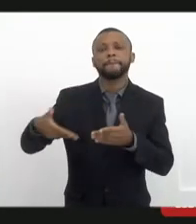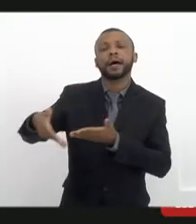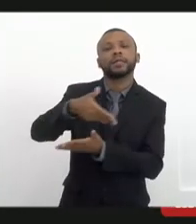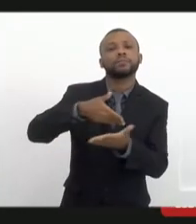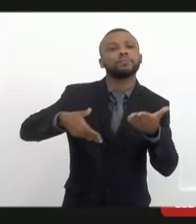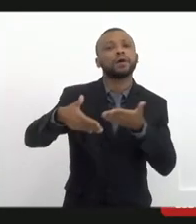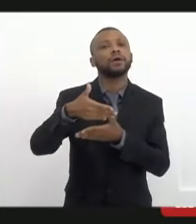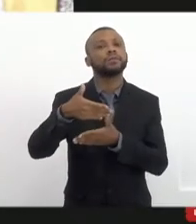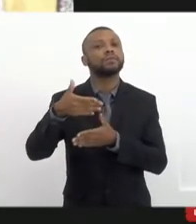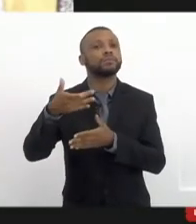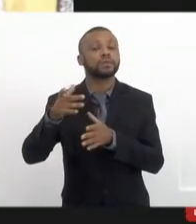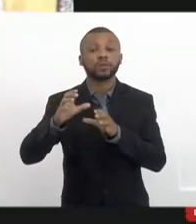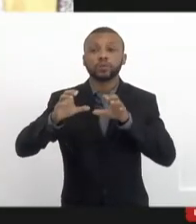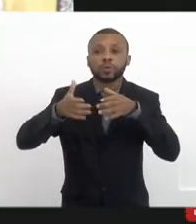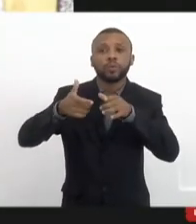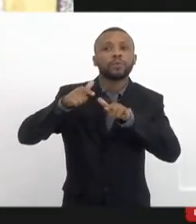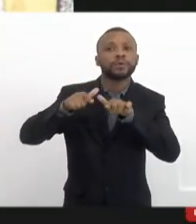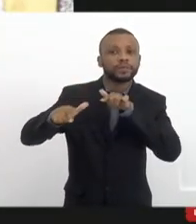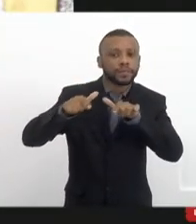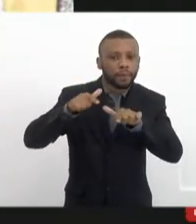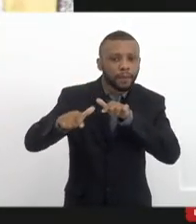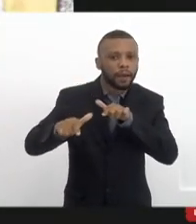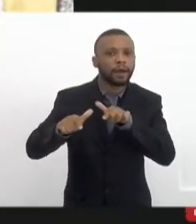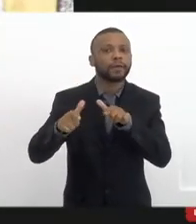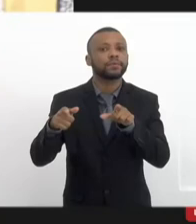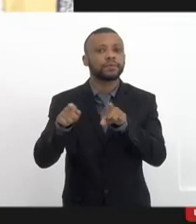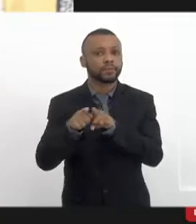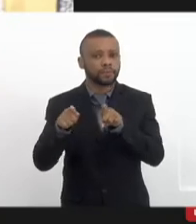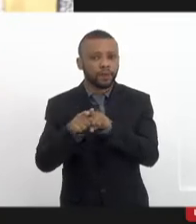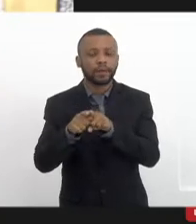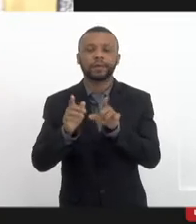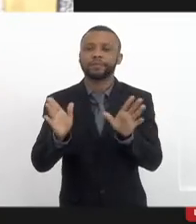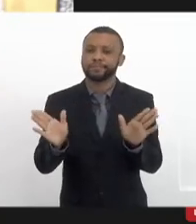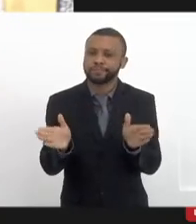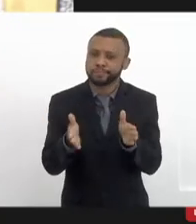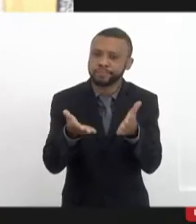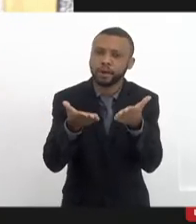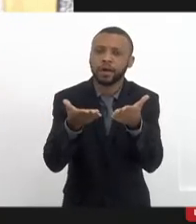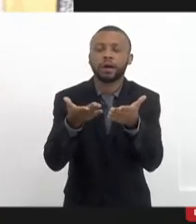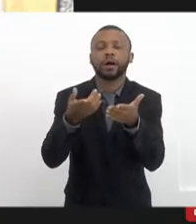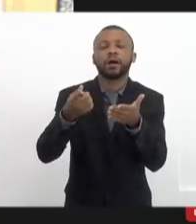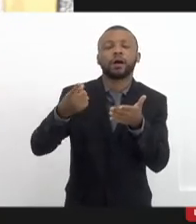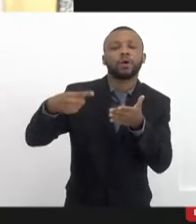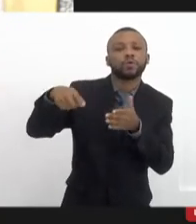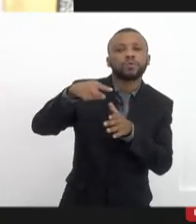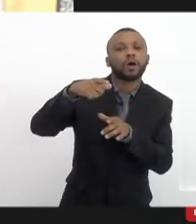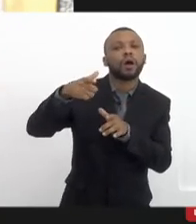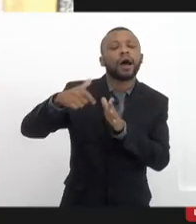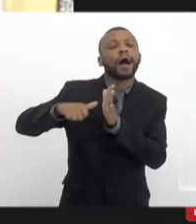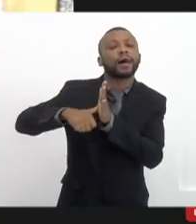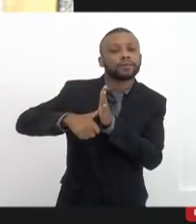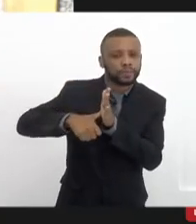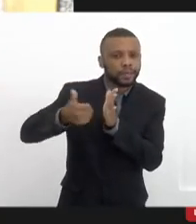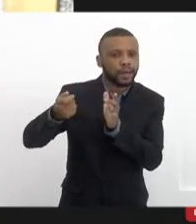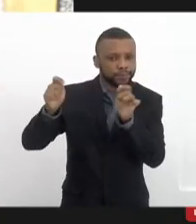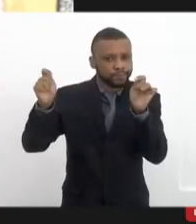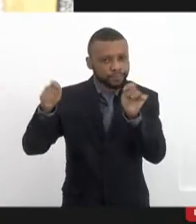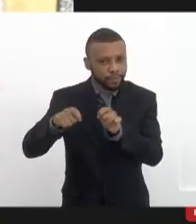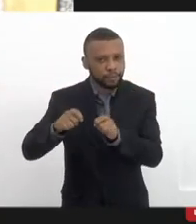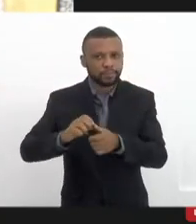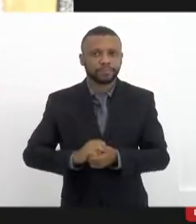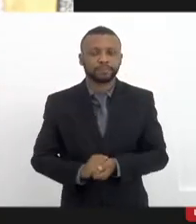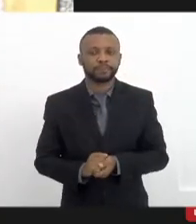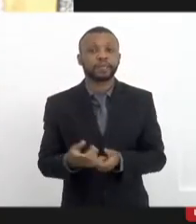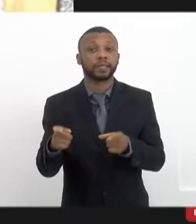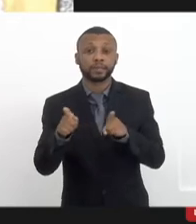grupo de trabalho e mobiliza os seus associados. Também queria